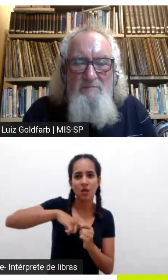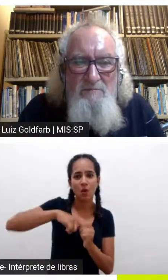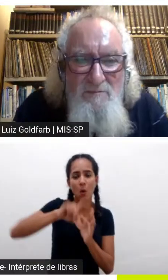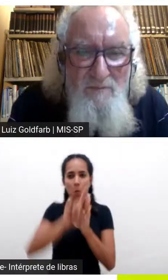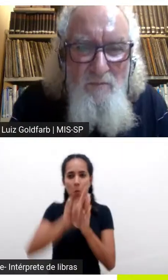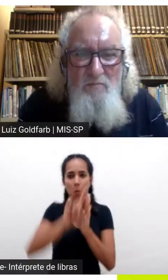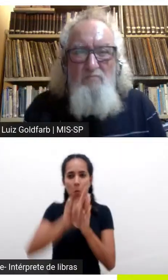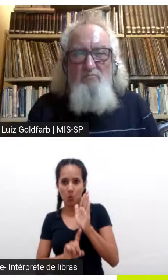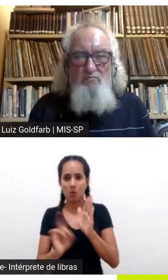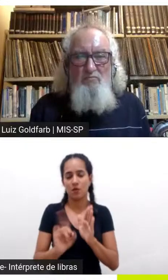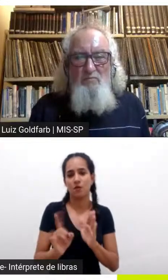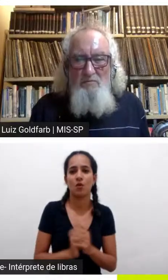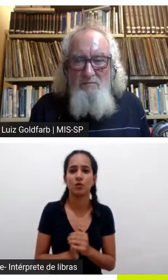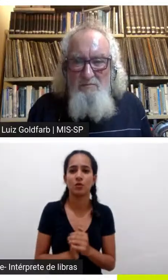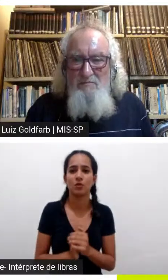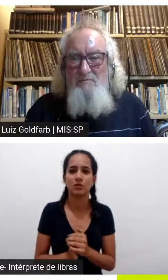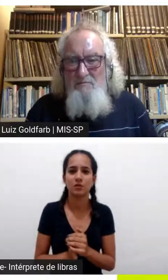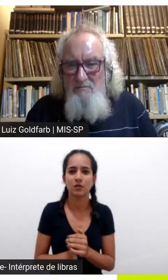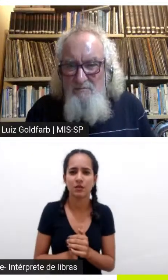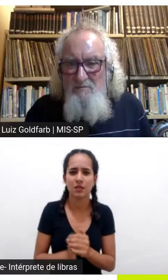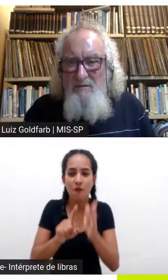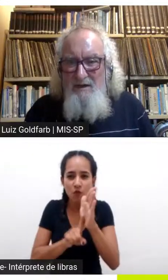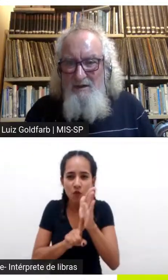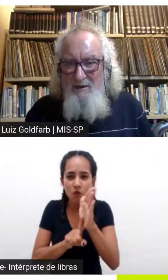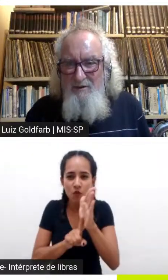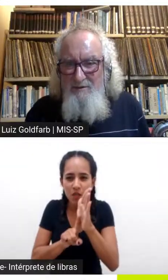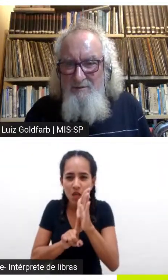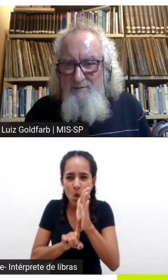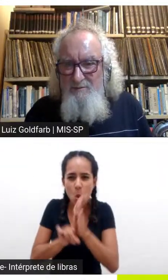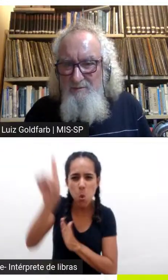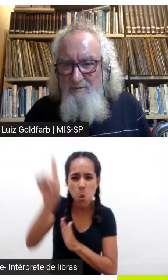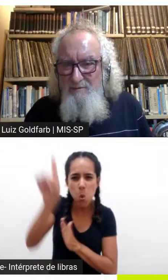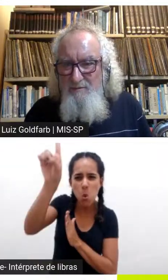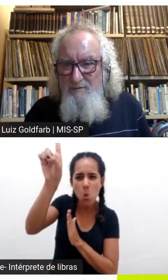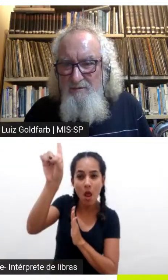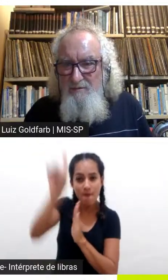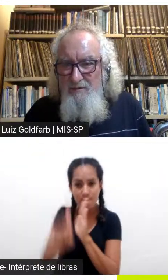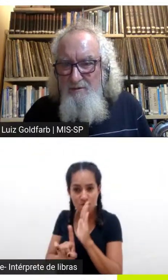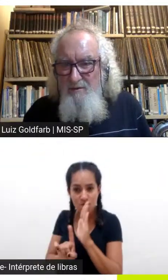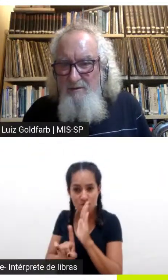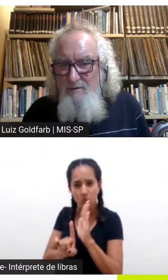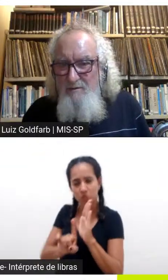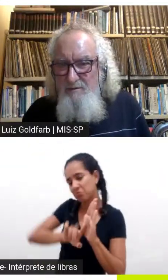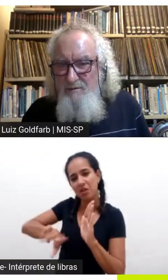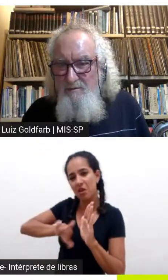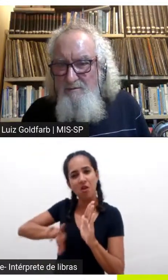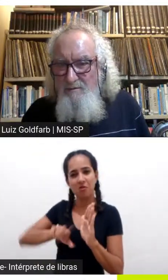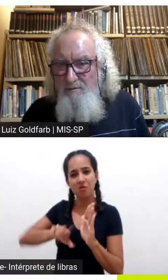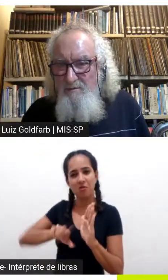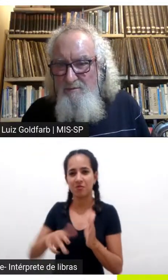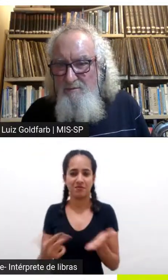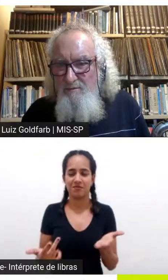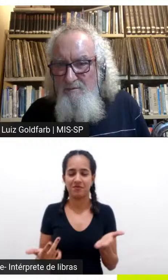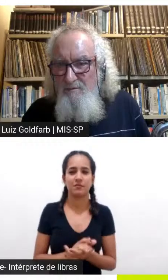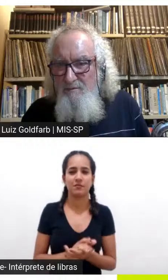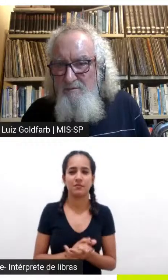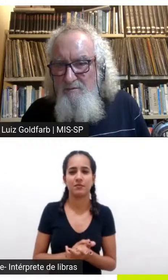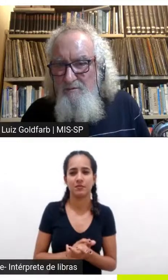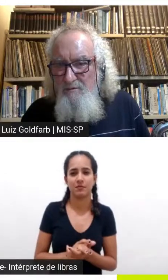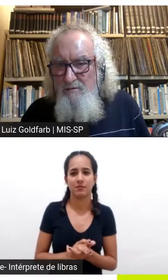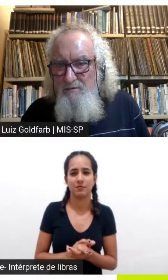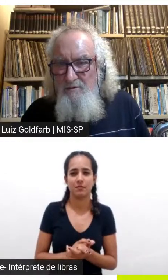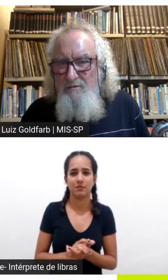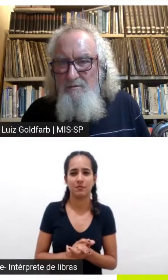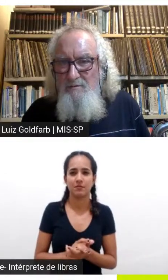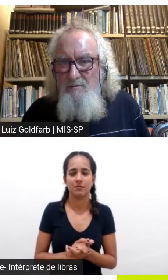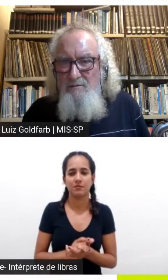fala muito isso foguete não tem ré tô usando direto essa frase inclusive eu tenho a versão menos polida dela se